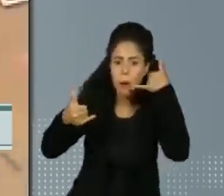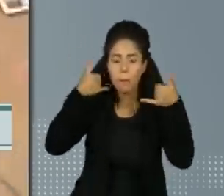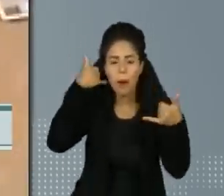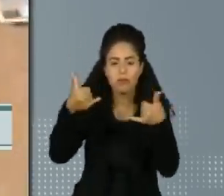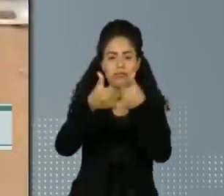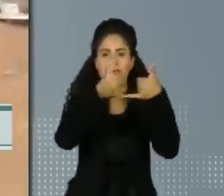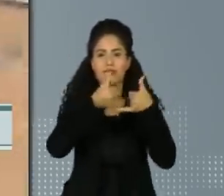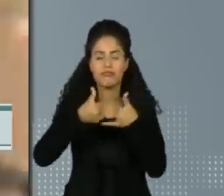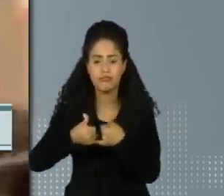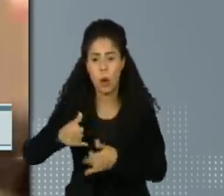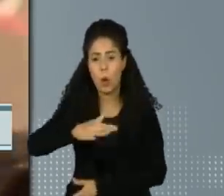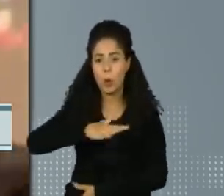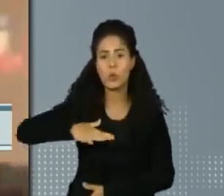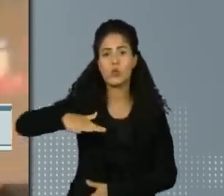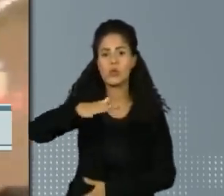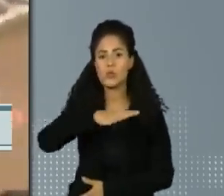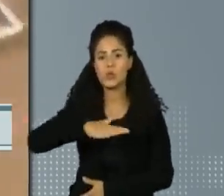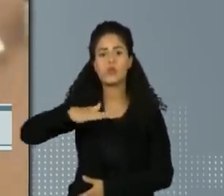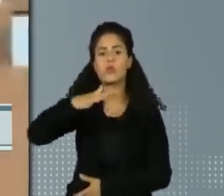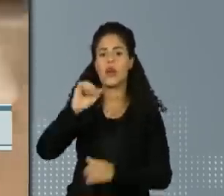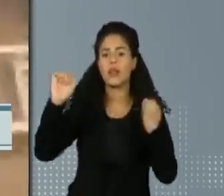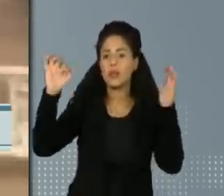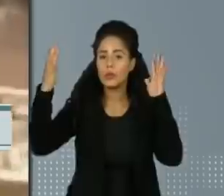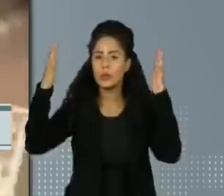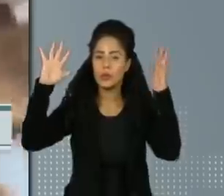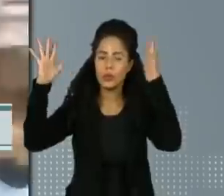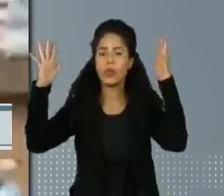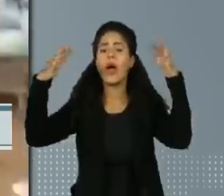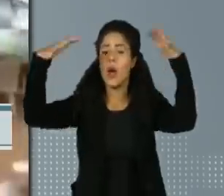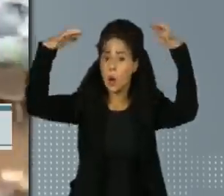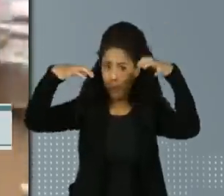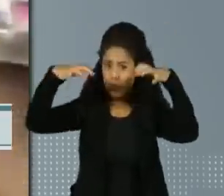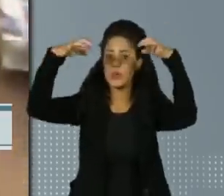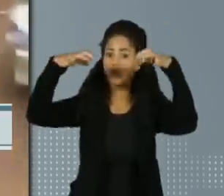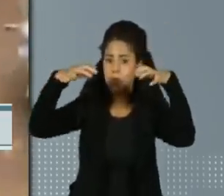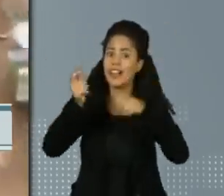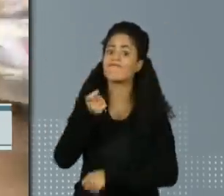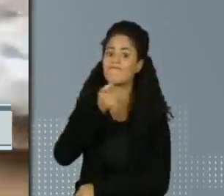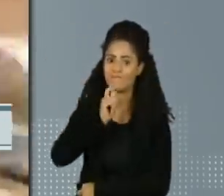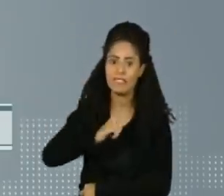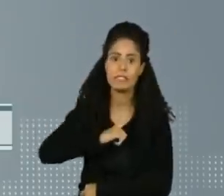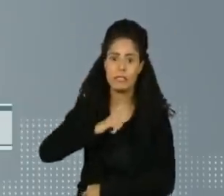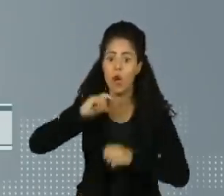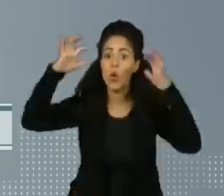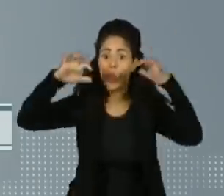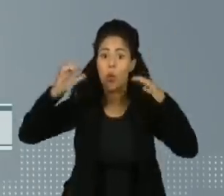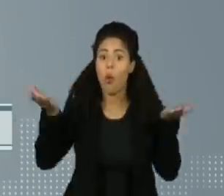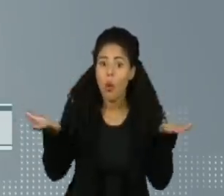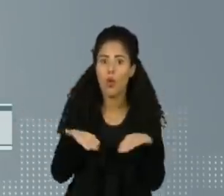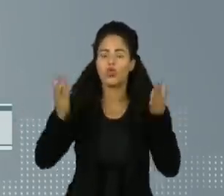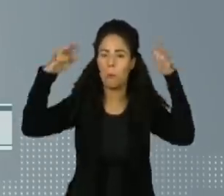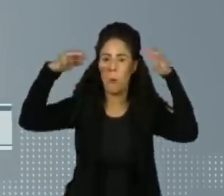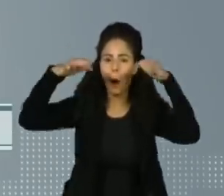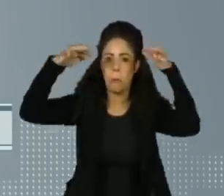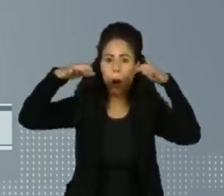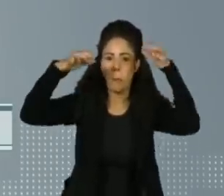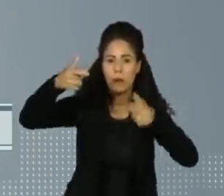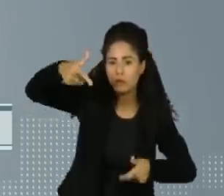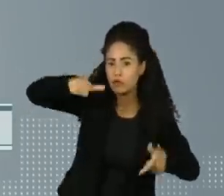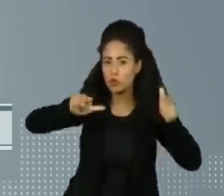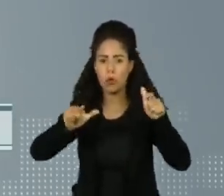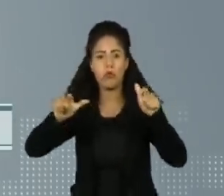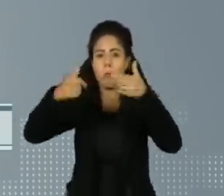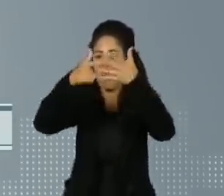região. De acordo com a meteorologia, ainda há previsão de chuva moderada para esta tarde, o que aumenta o risco de novos